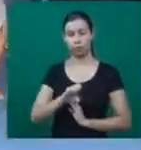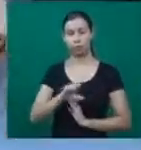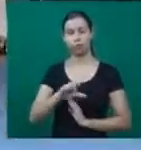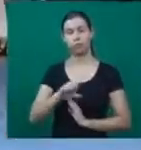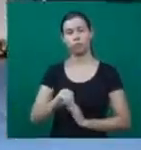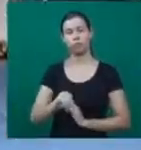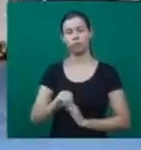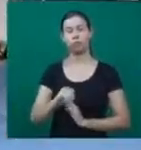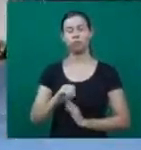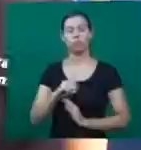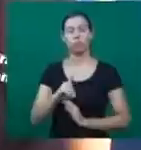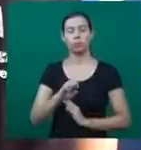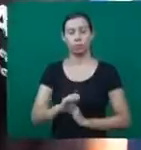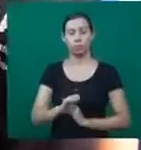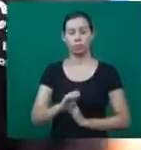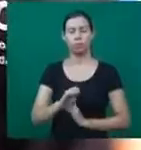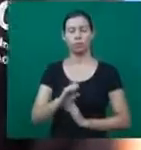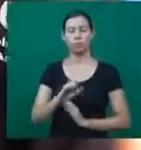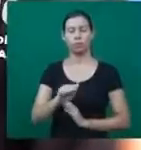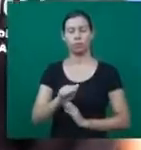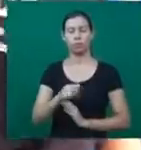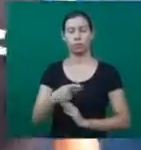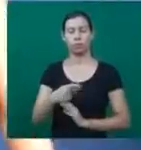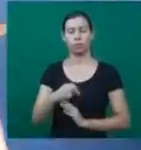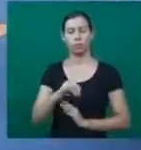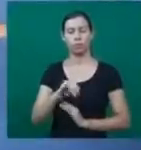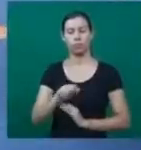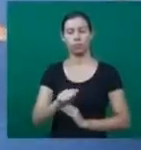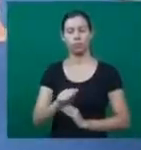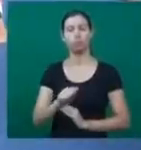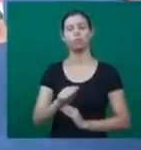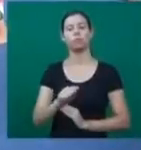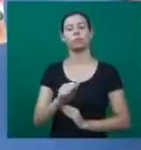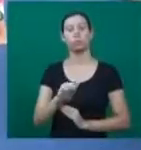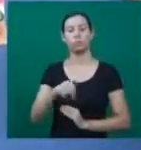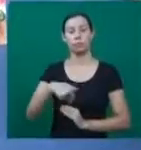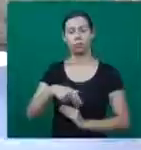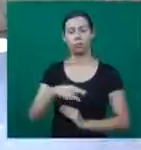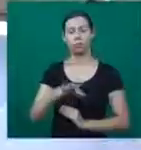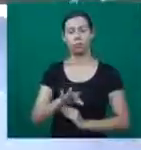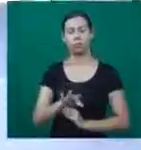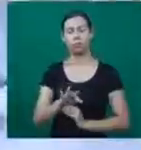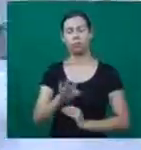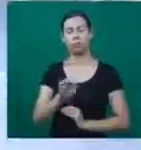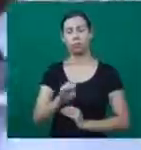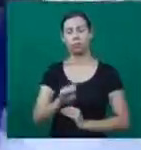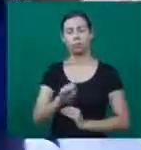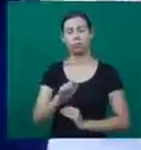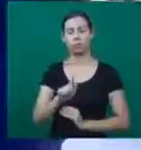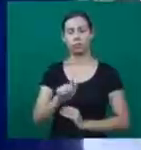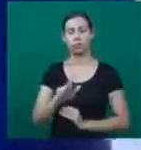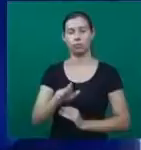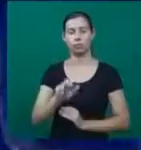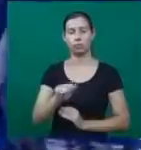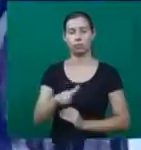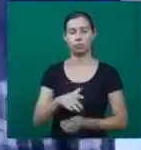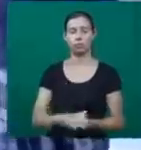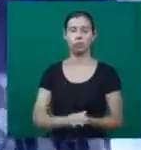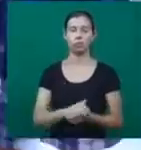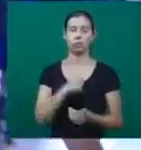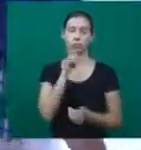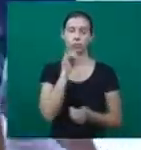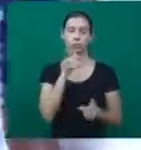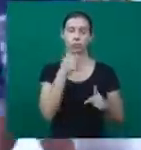no contraturno escolar. Enquanto as mães trabalham, as crianças têm onde ficar. Além de se divertirem, recebem